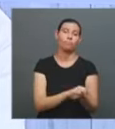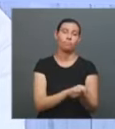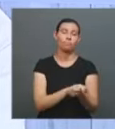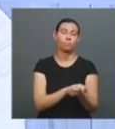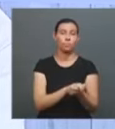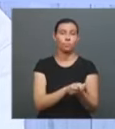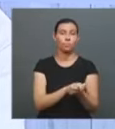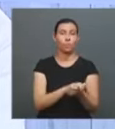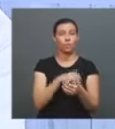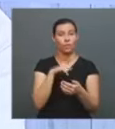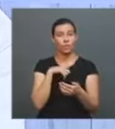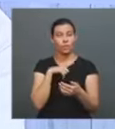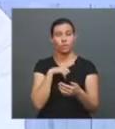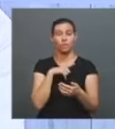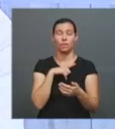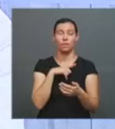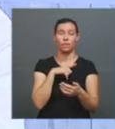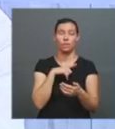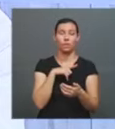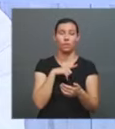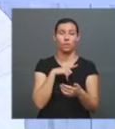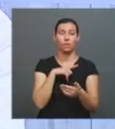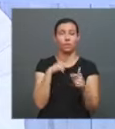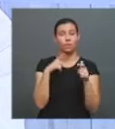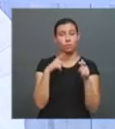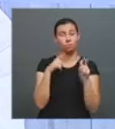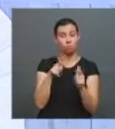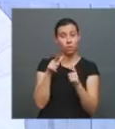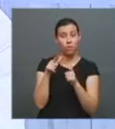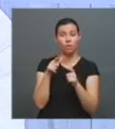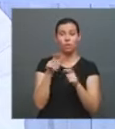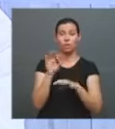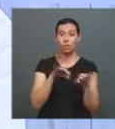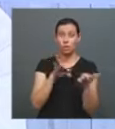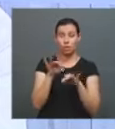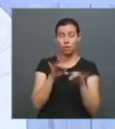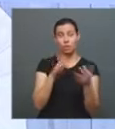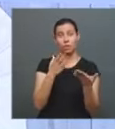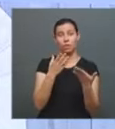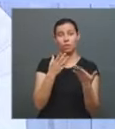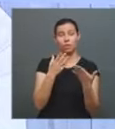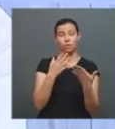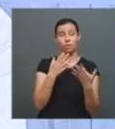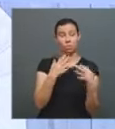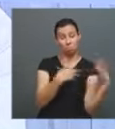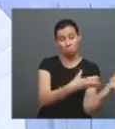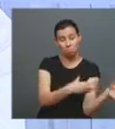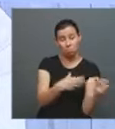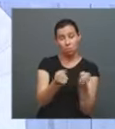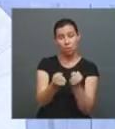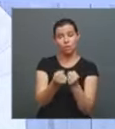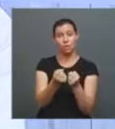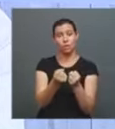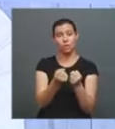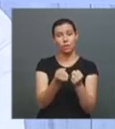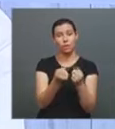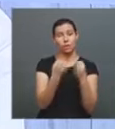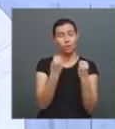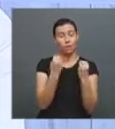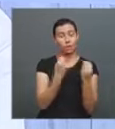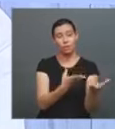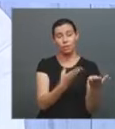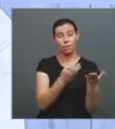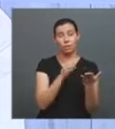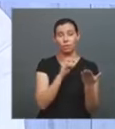Existem firmas por aí que prestam serviço para editoras universitárias, que eles fazem isso. Eles fornecem até o site para as editoras